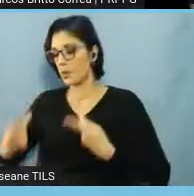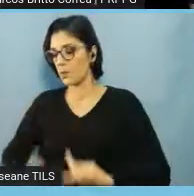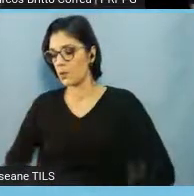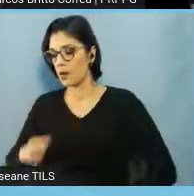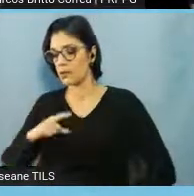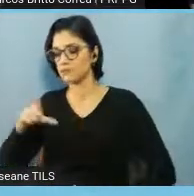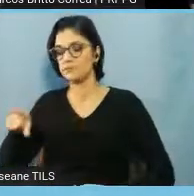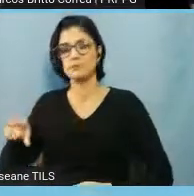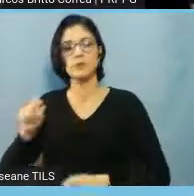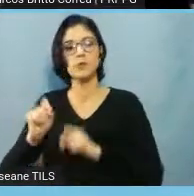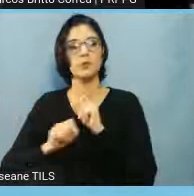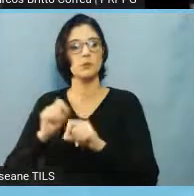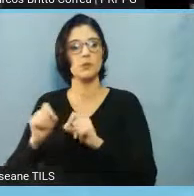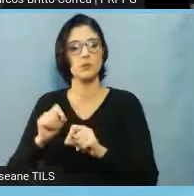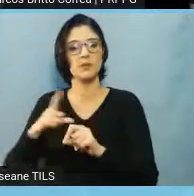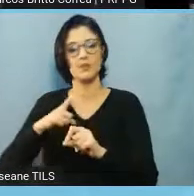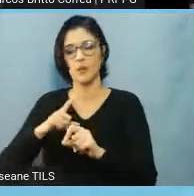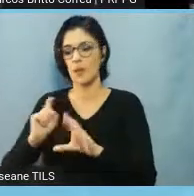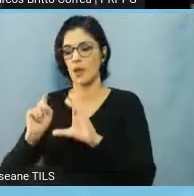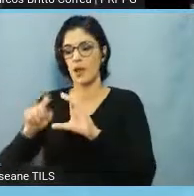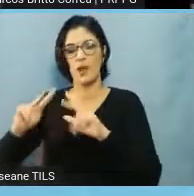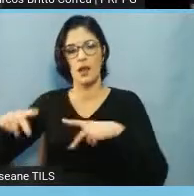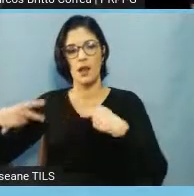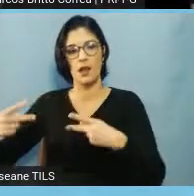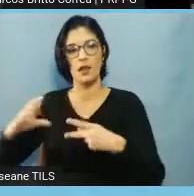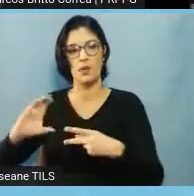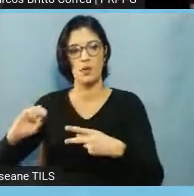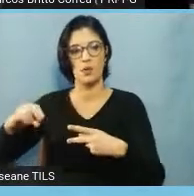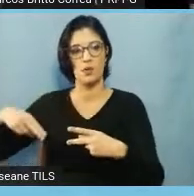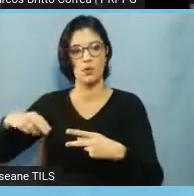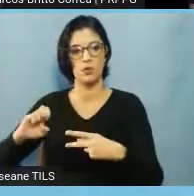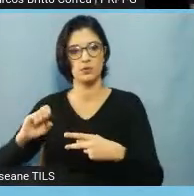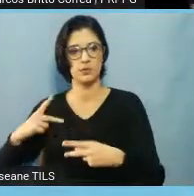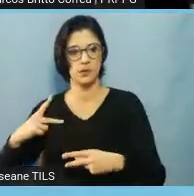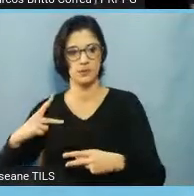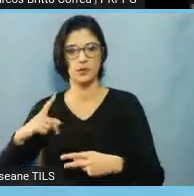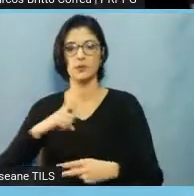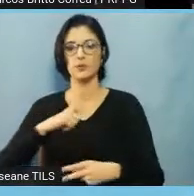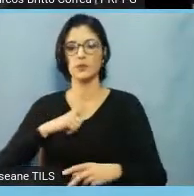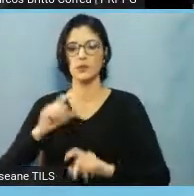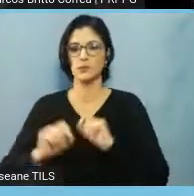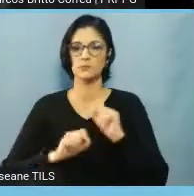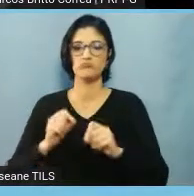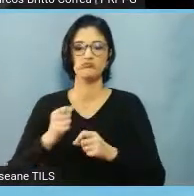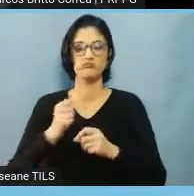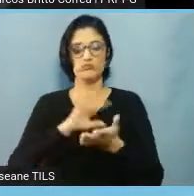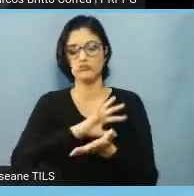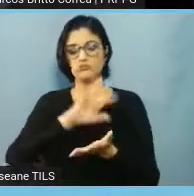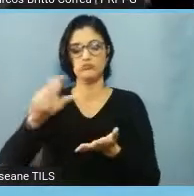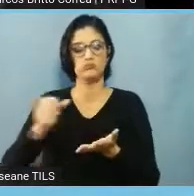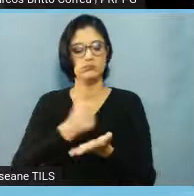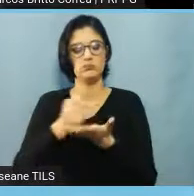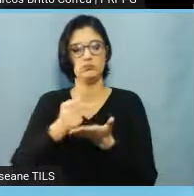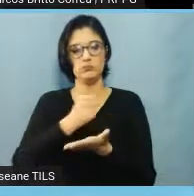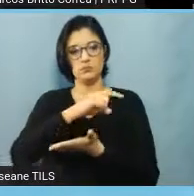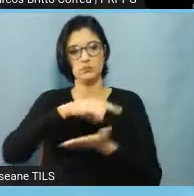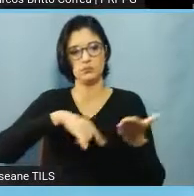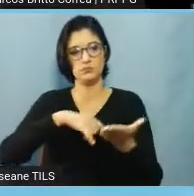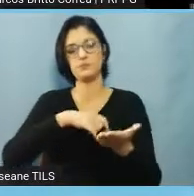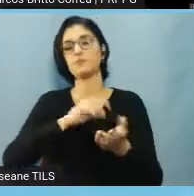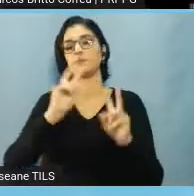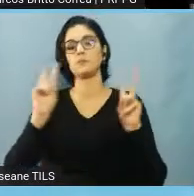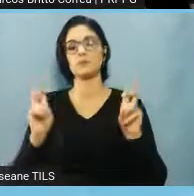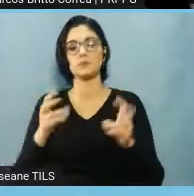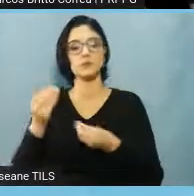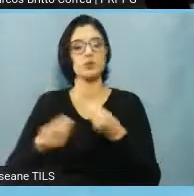tem um link ali, CONEP, se vocês clicarem em CONEP, tem toda a documentação, que dá amparo, inclusive os manuais também, de como submeter